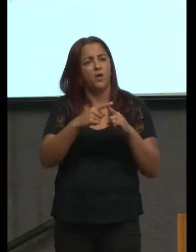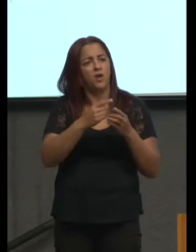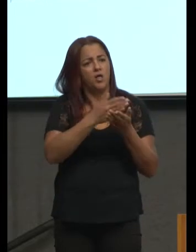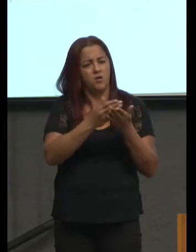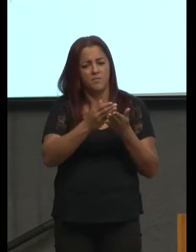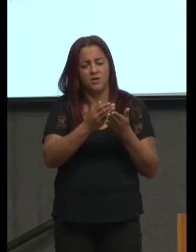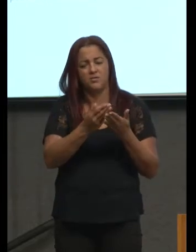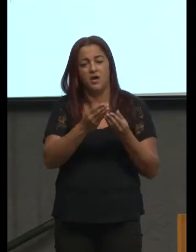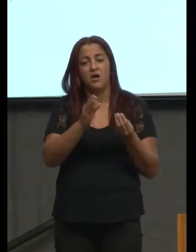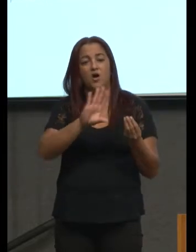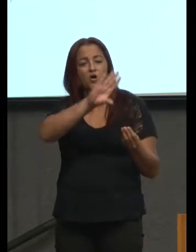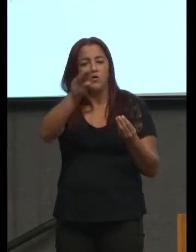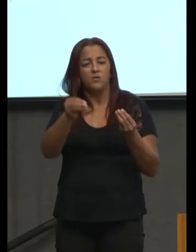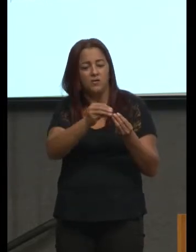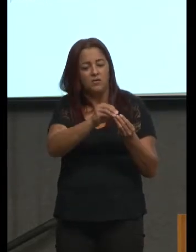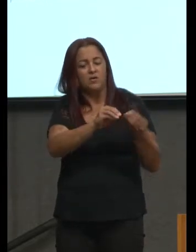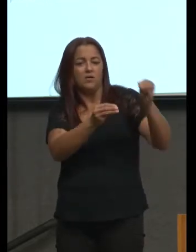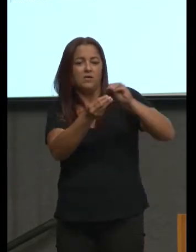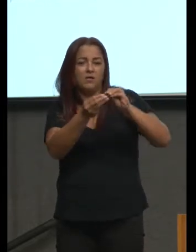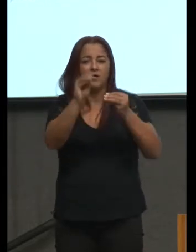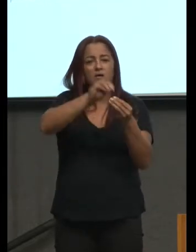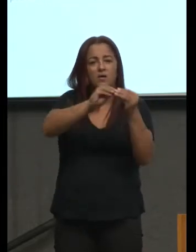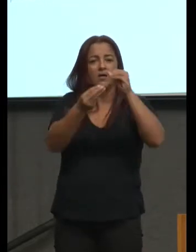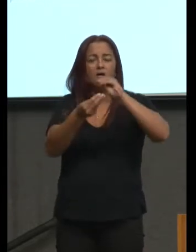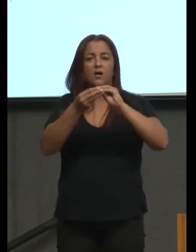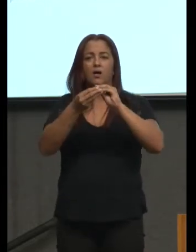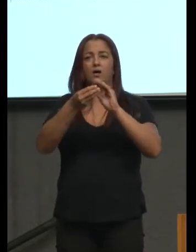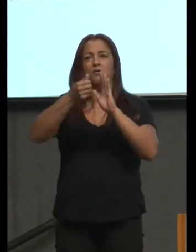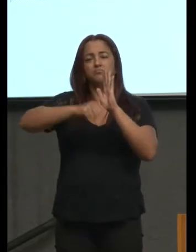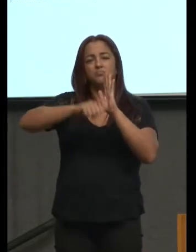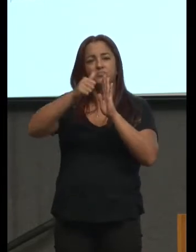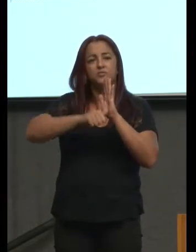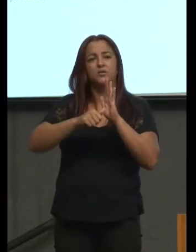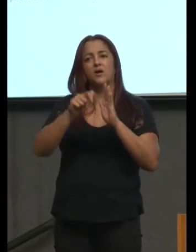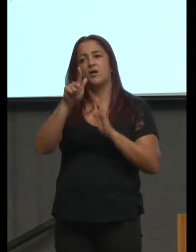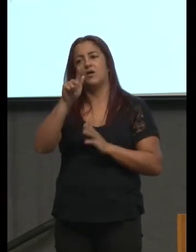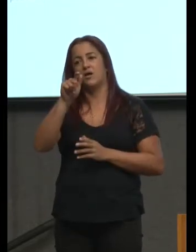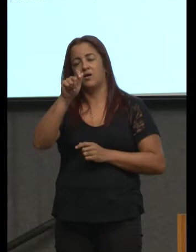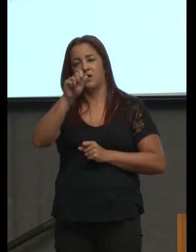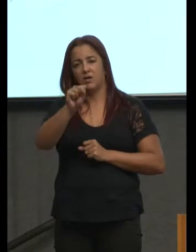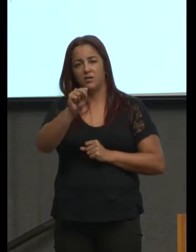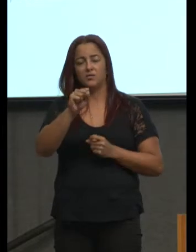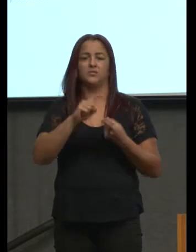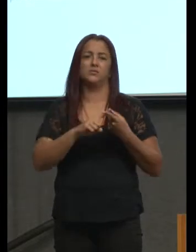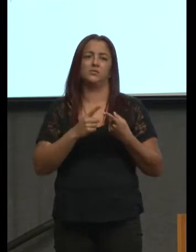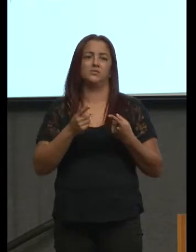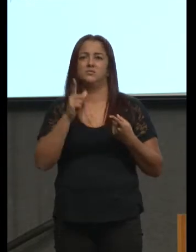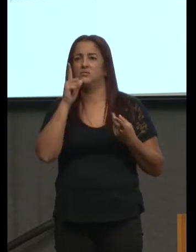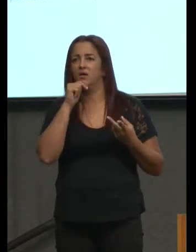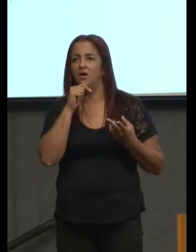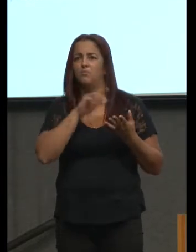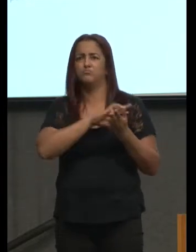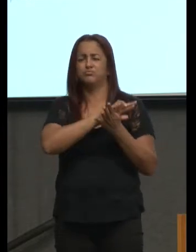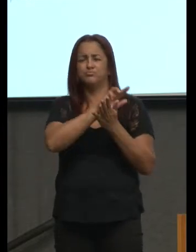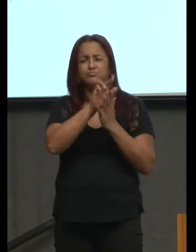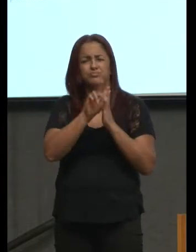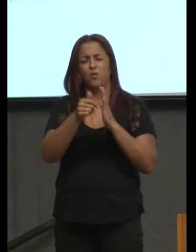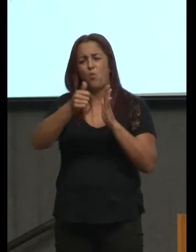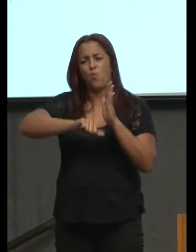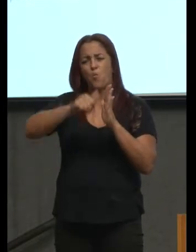não é controlando o preço do gás de tudo então na verdade